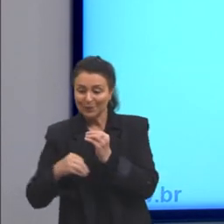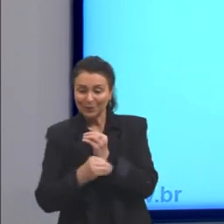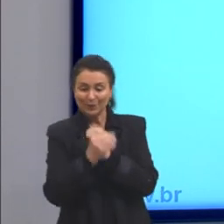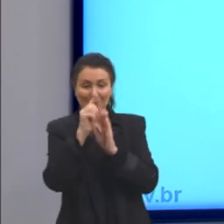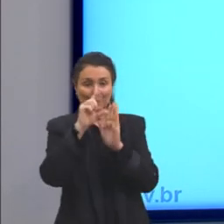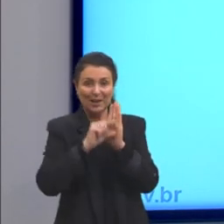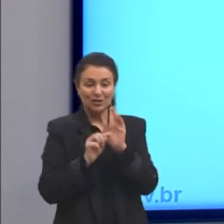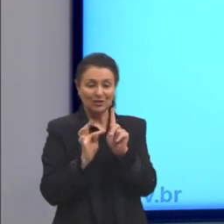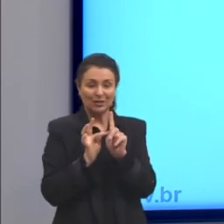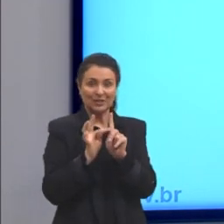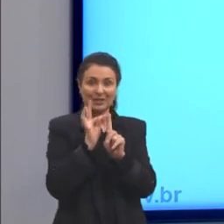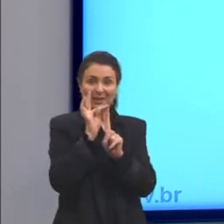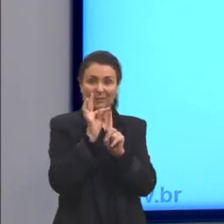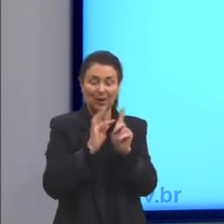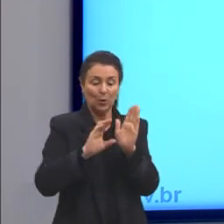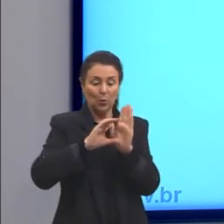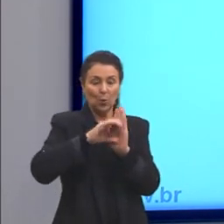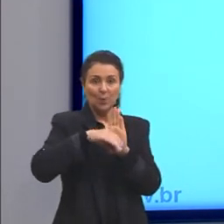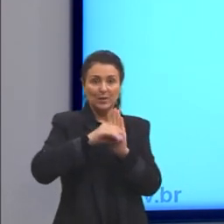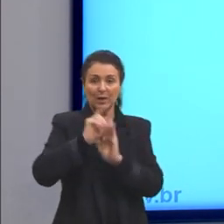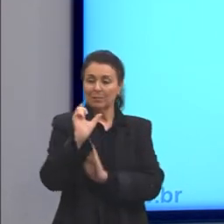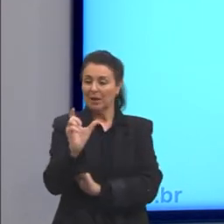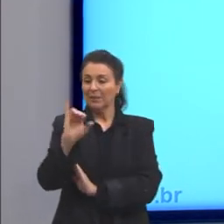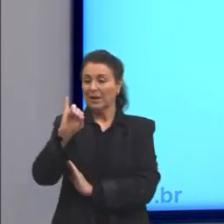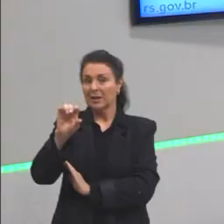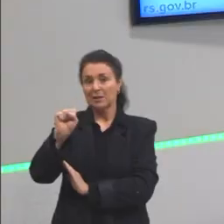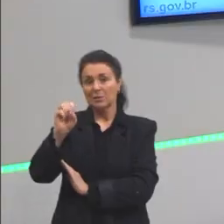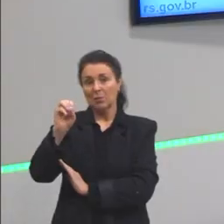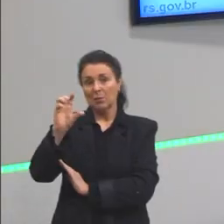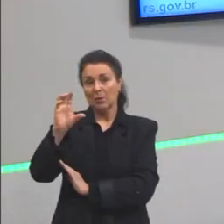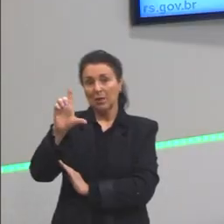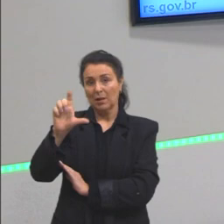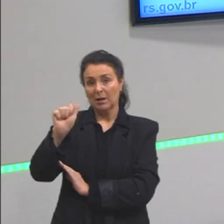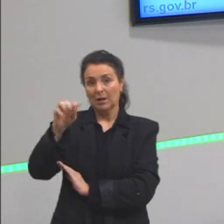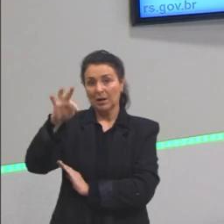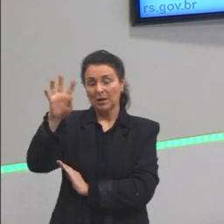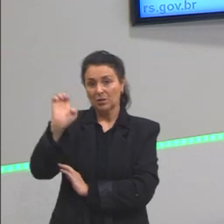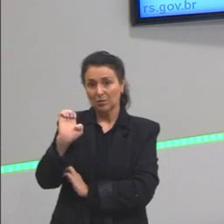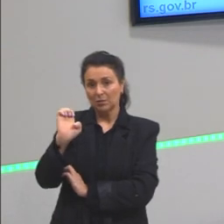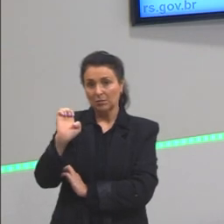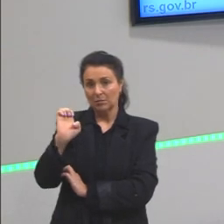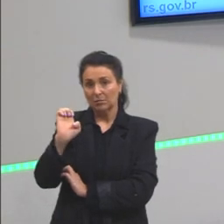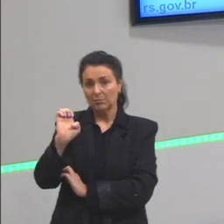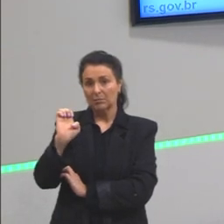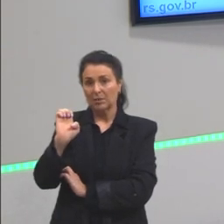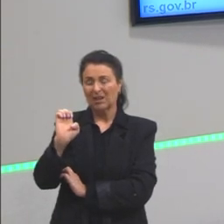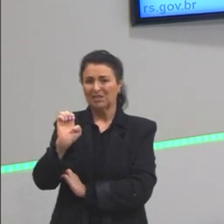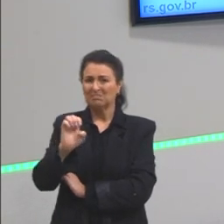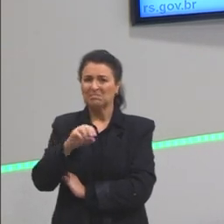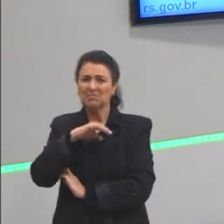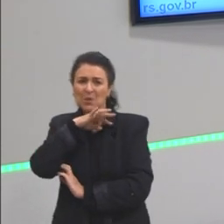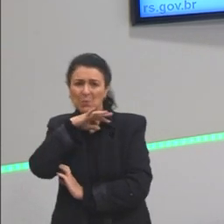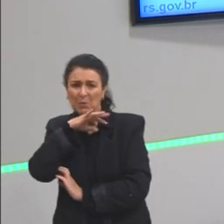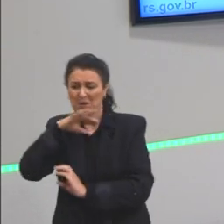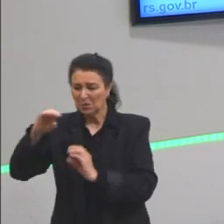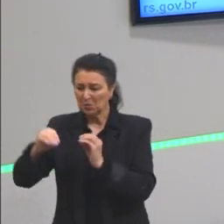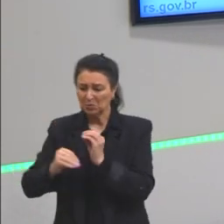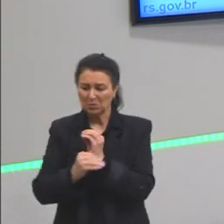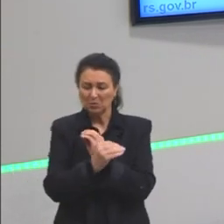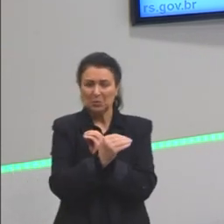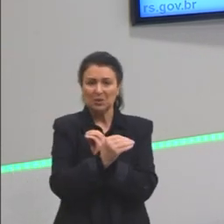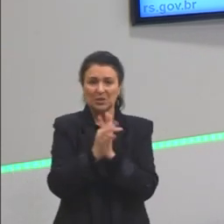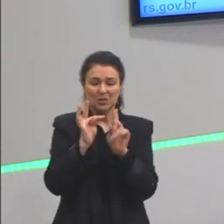conceito de isolante aqui nesse sentido é que eles são maus condutores de energia térmica, não quer dizer que eles não